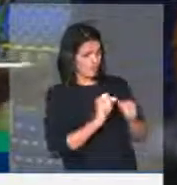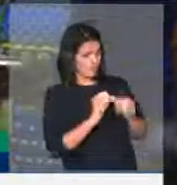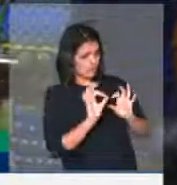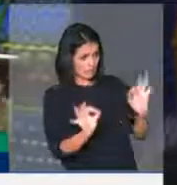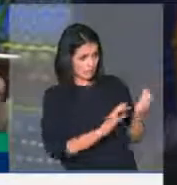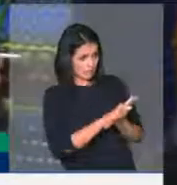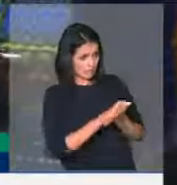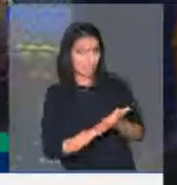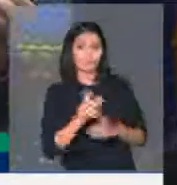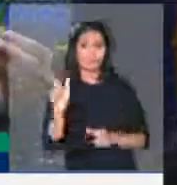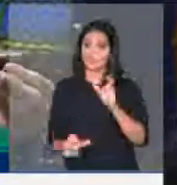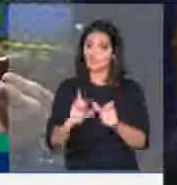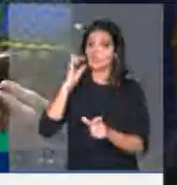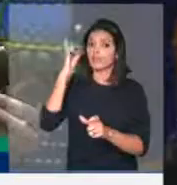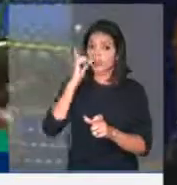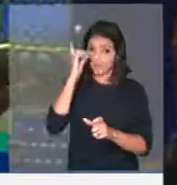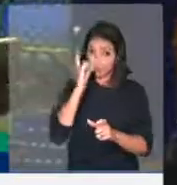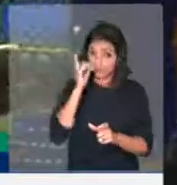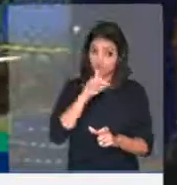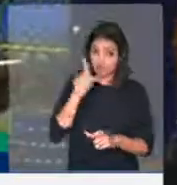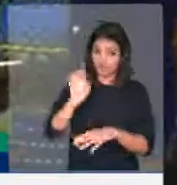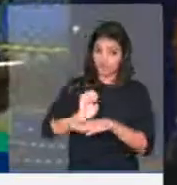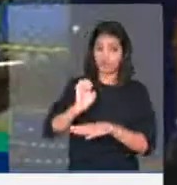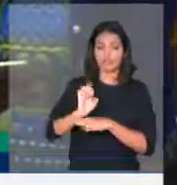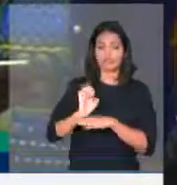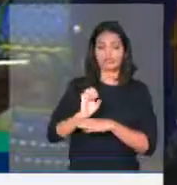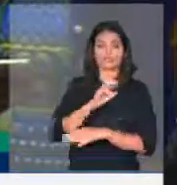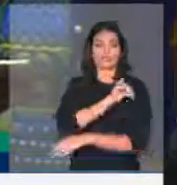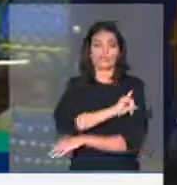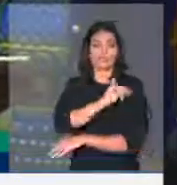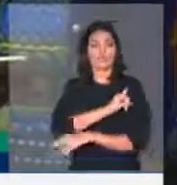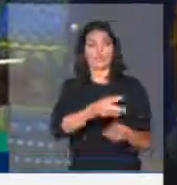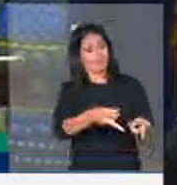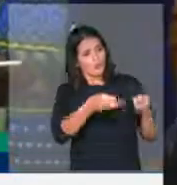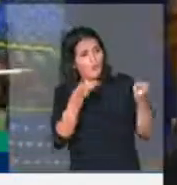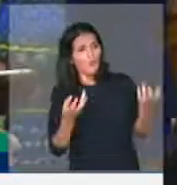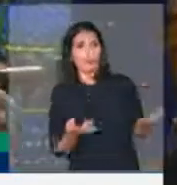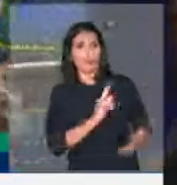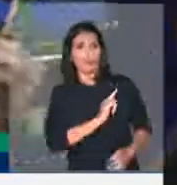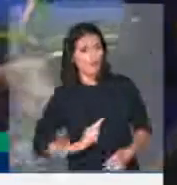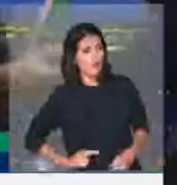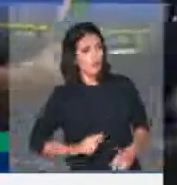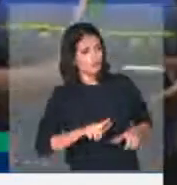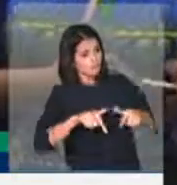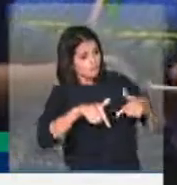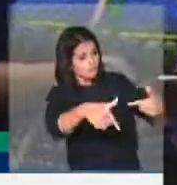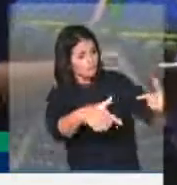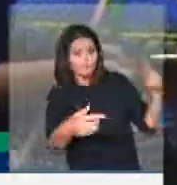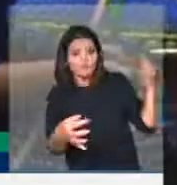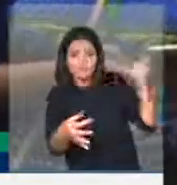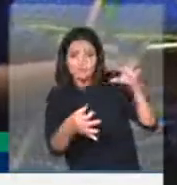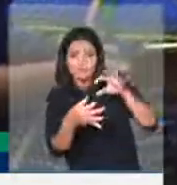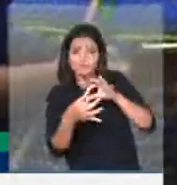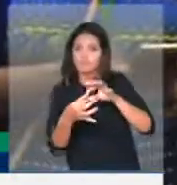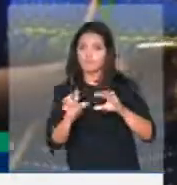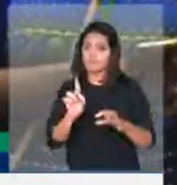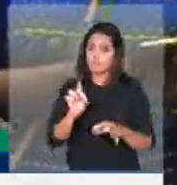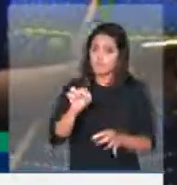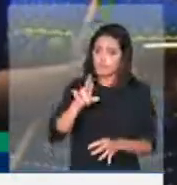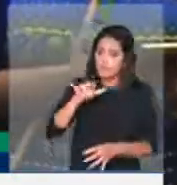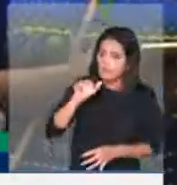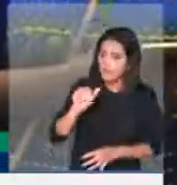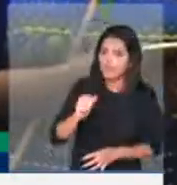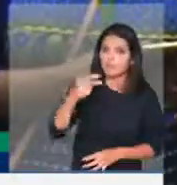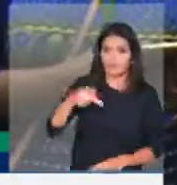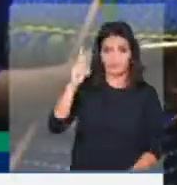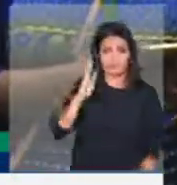eleitos pelo Rio de Janeiro possam cobrar da CCR e do governo do Rio de Janeiro, do governo Witzel, uma postura mais compatível com a democracia, com